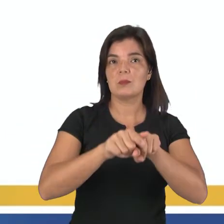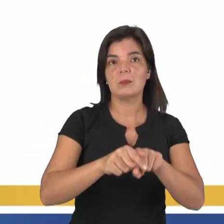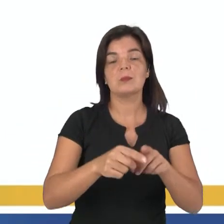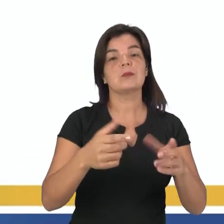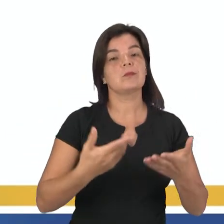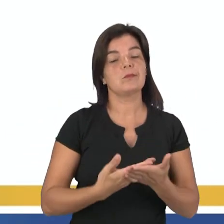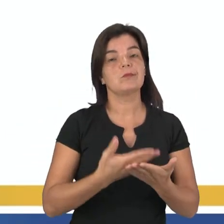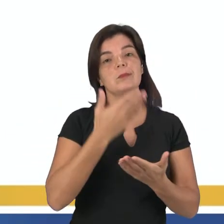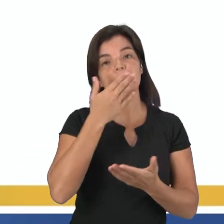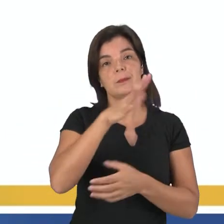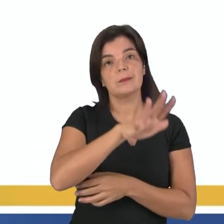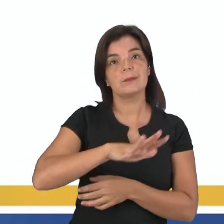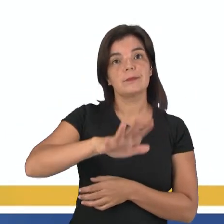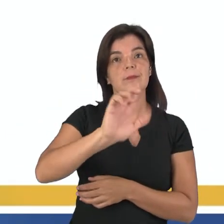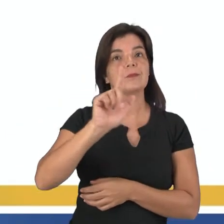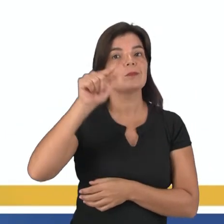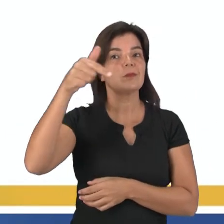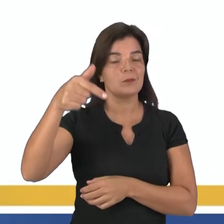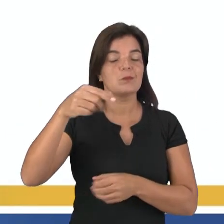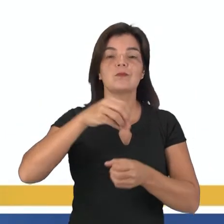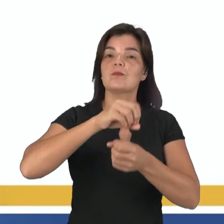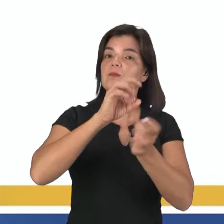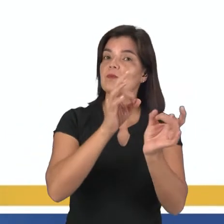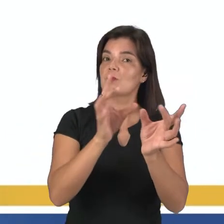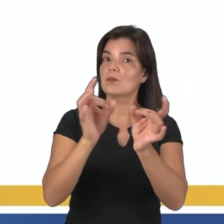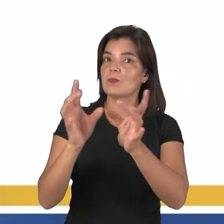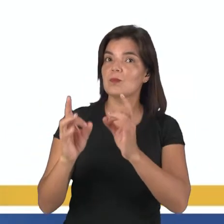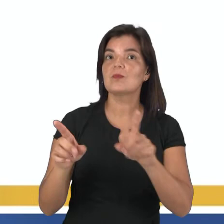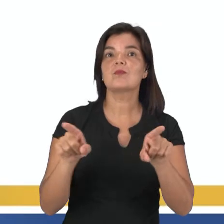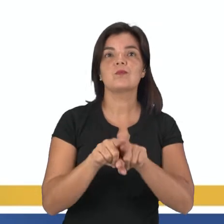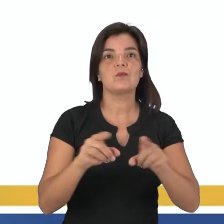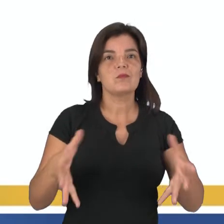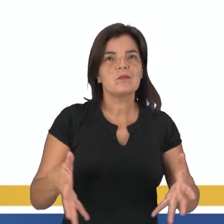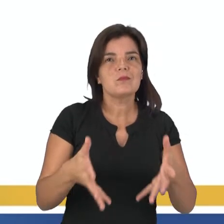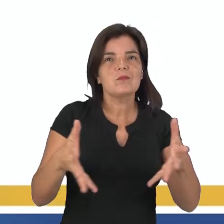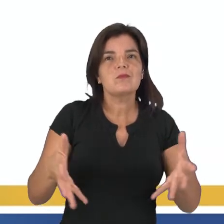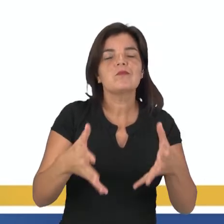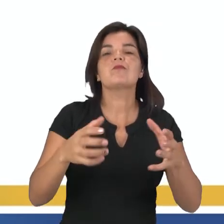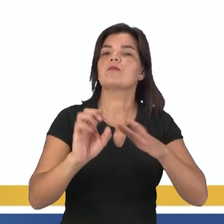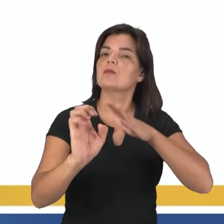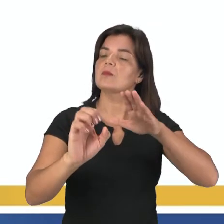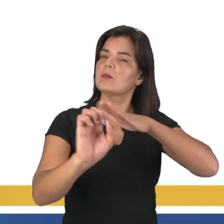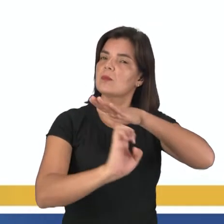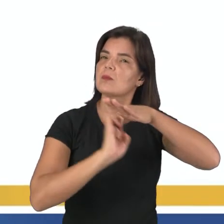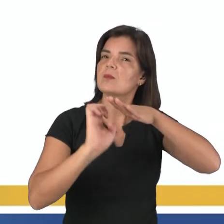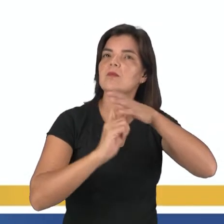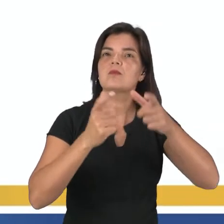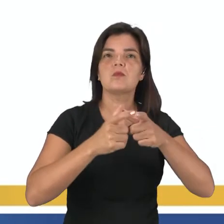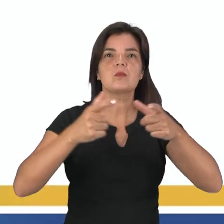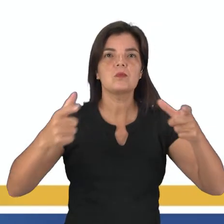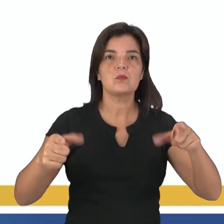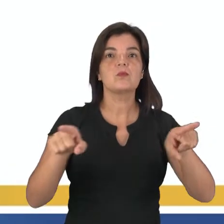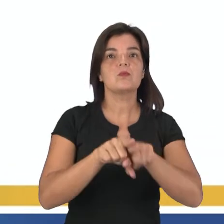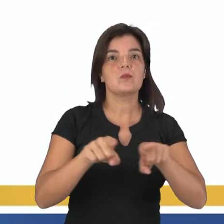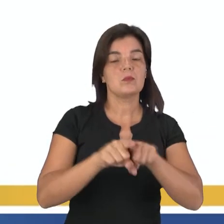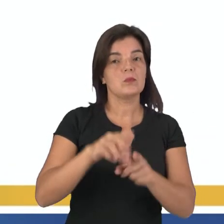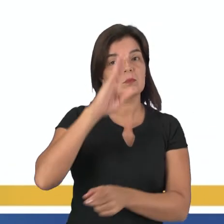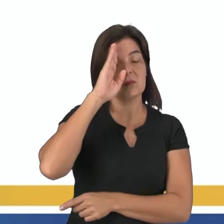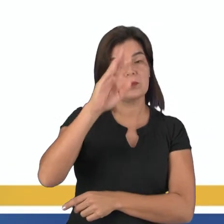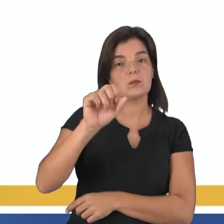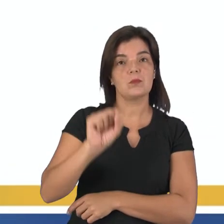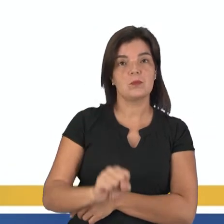demandas do mercado nacional e também das exportações. Esse estímulo dado às grandes empresas e proprietários vindo